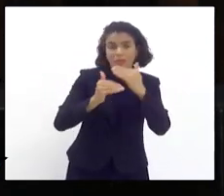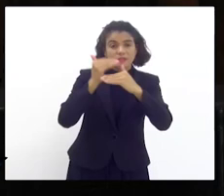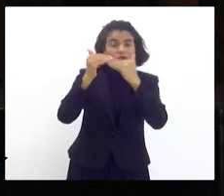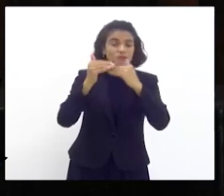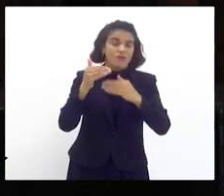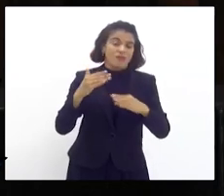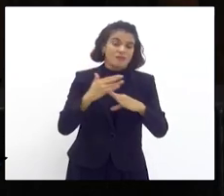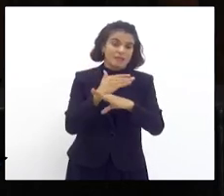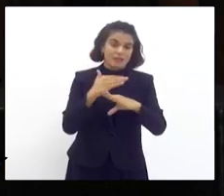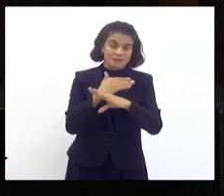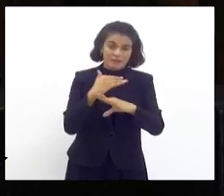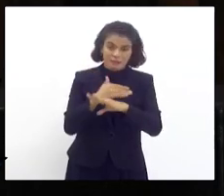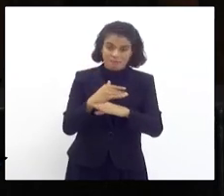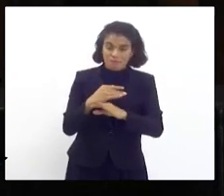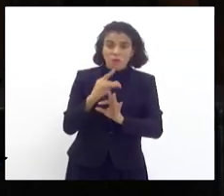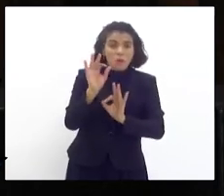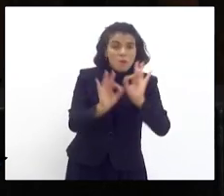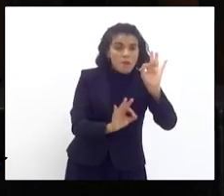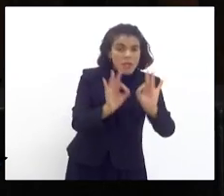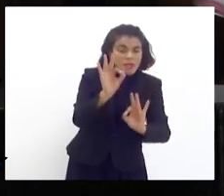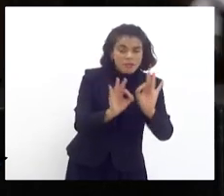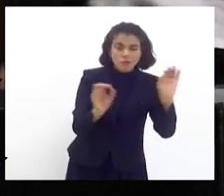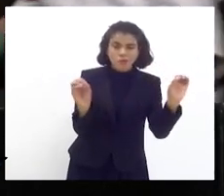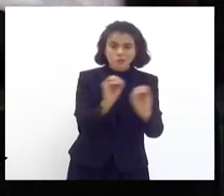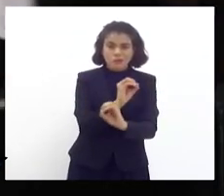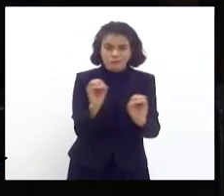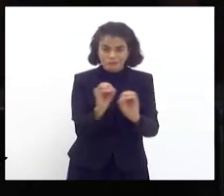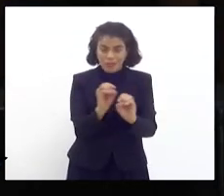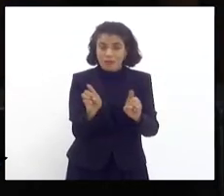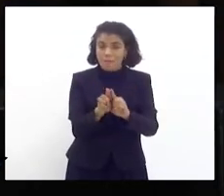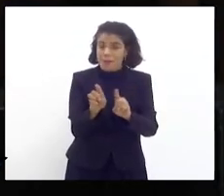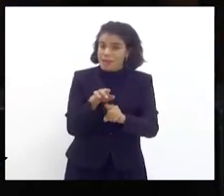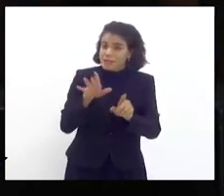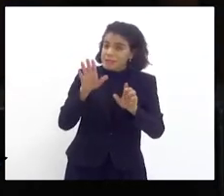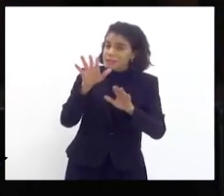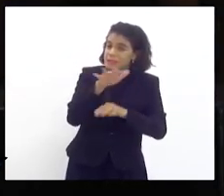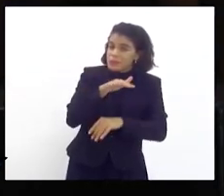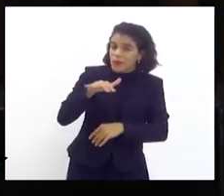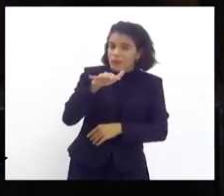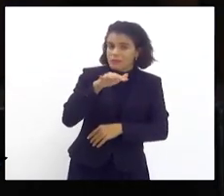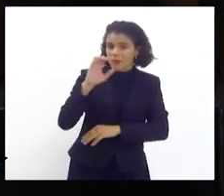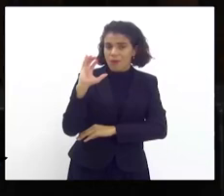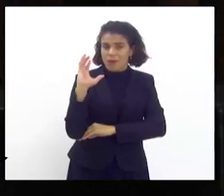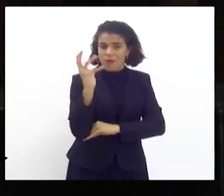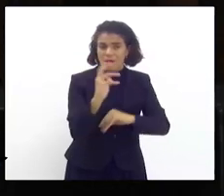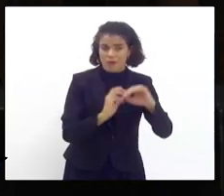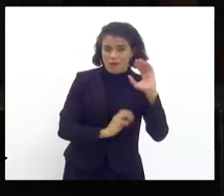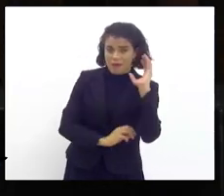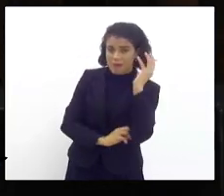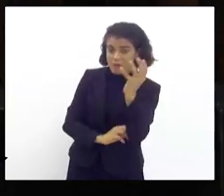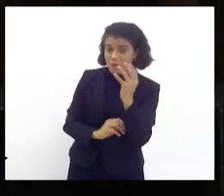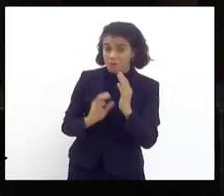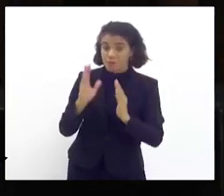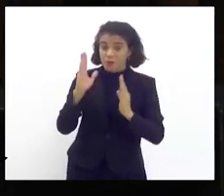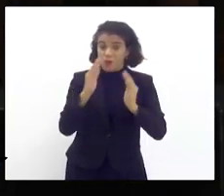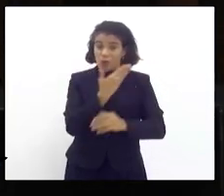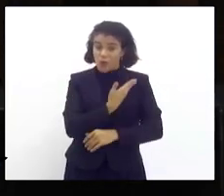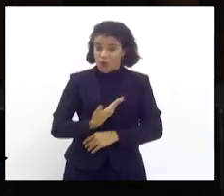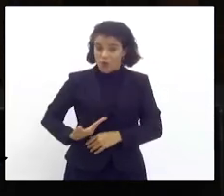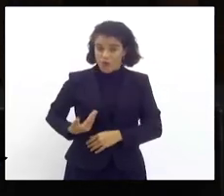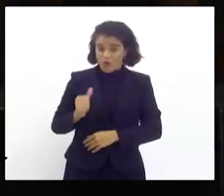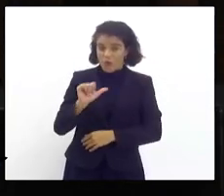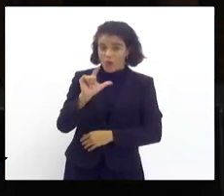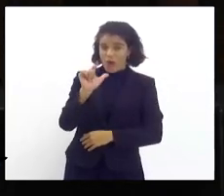cidade de forma planejada, principalmente nas questões ambientais. E foi justamente no governo Alain Bombeiro